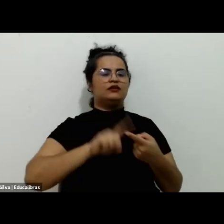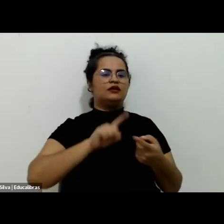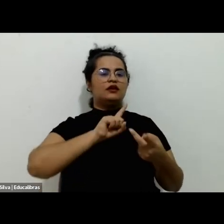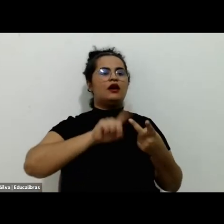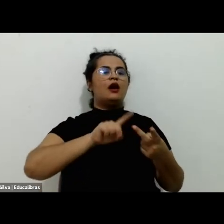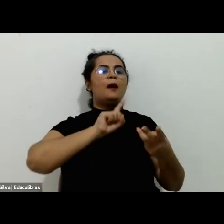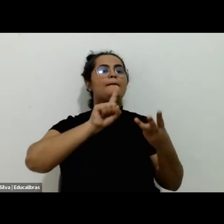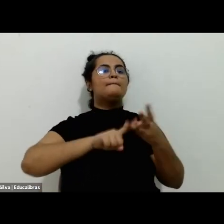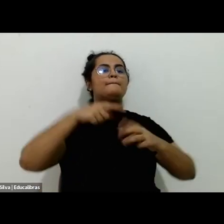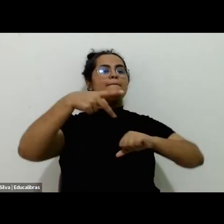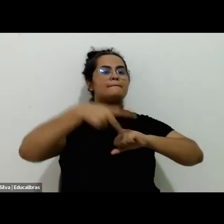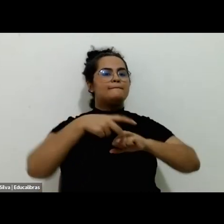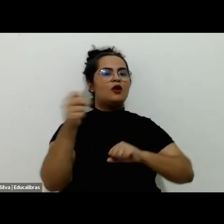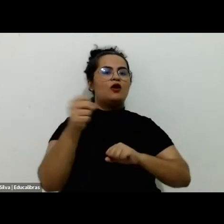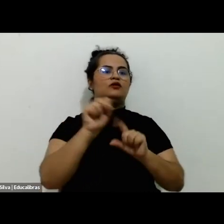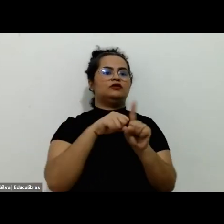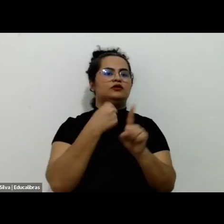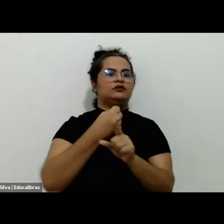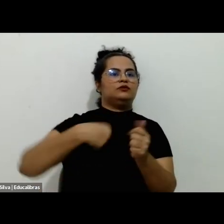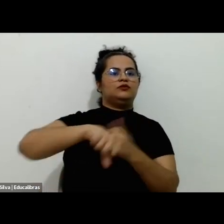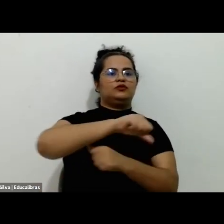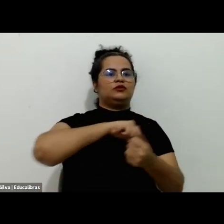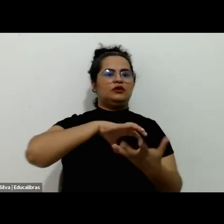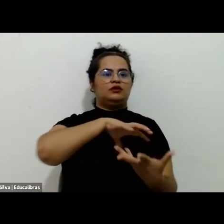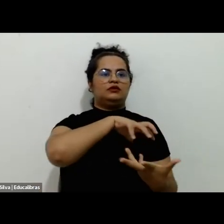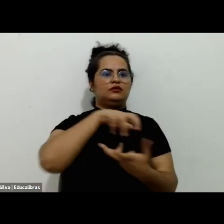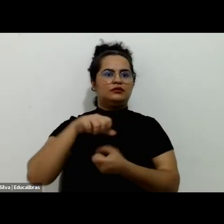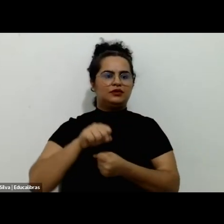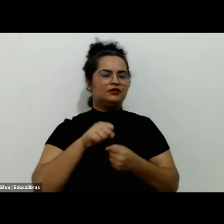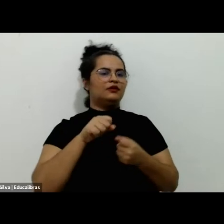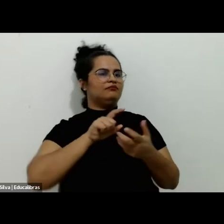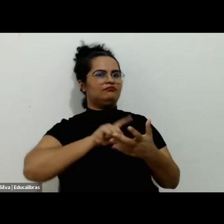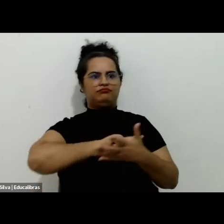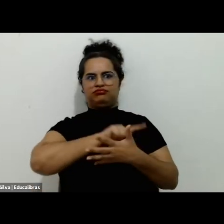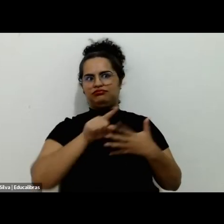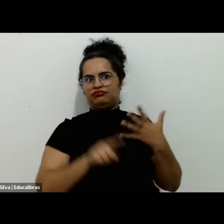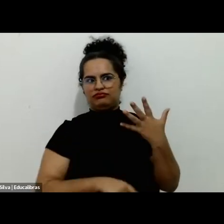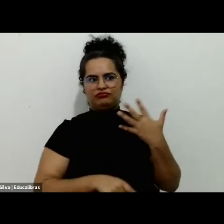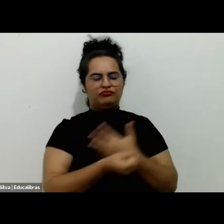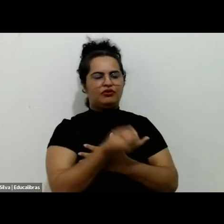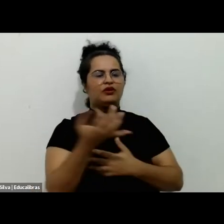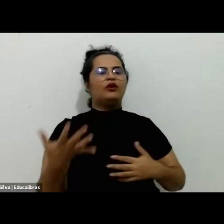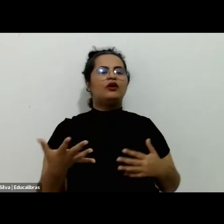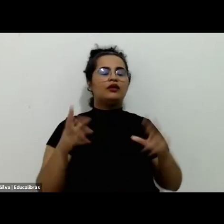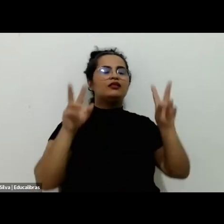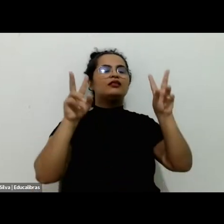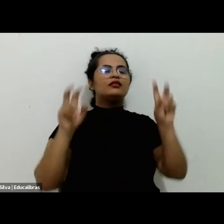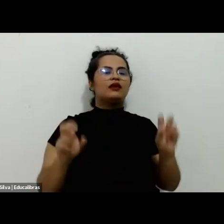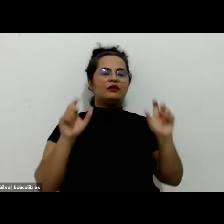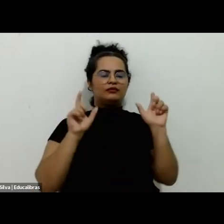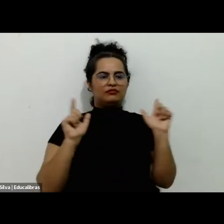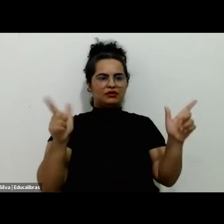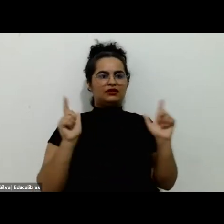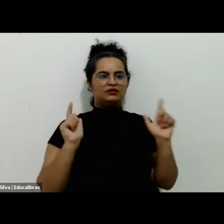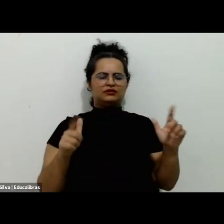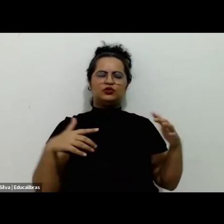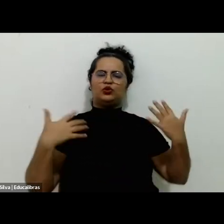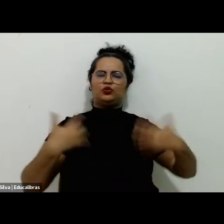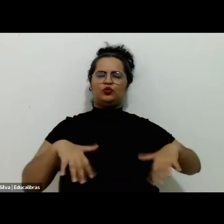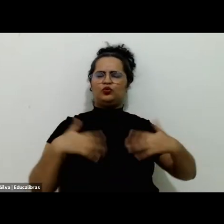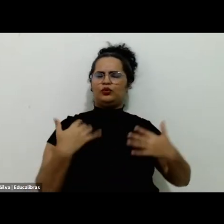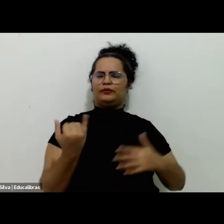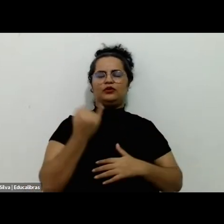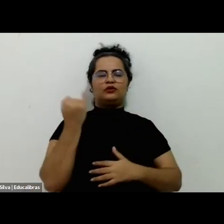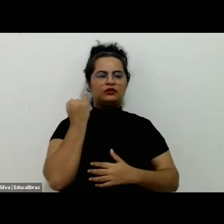Social e Participação Política, em Sustentabilidade e assim por diante. Então, o tema do lazer vem sendo abordado de uma forma bastante consistente.